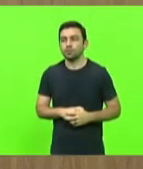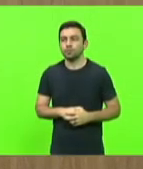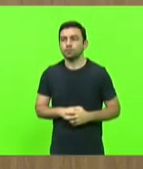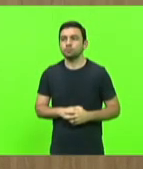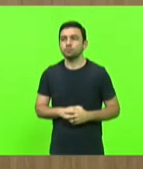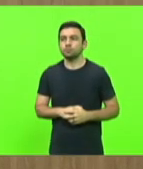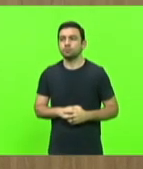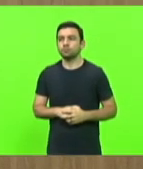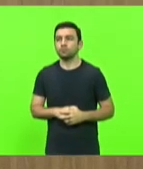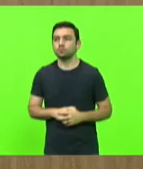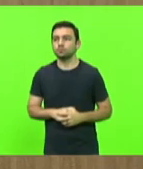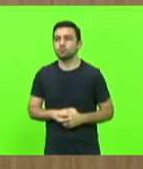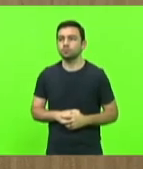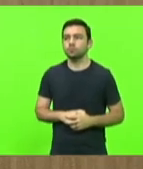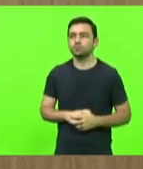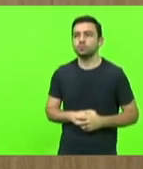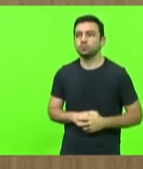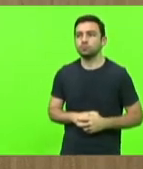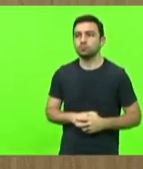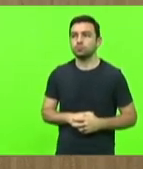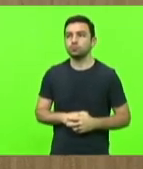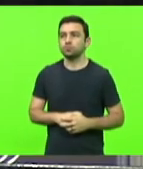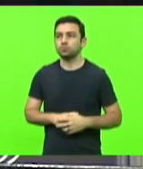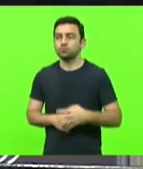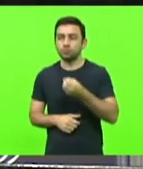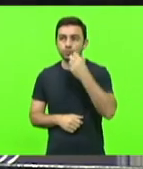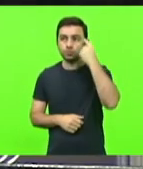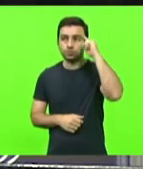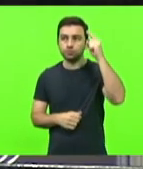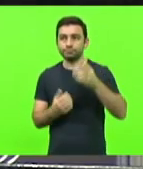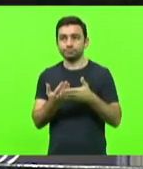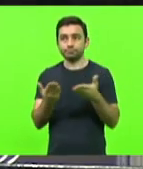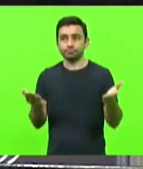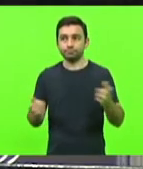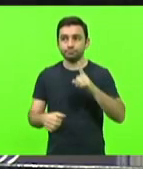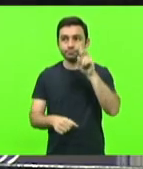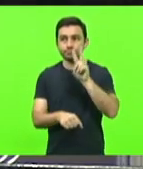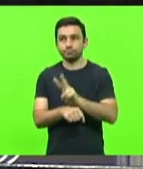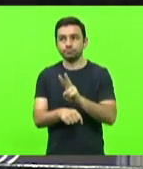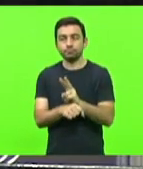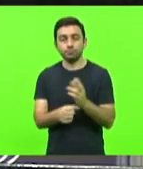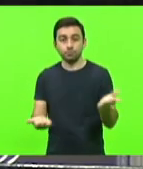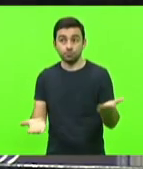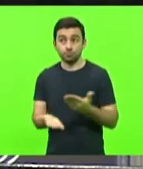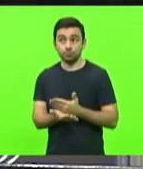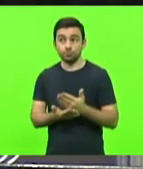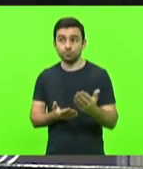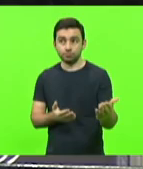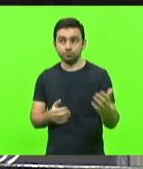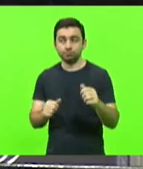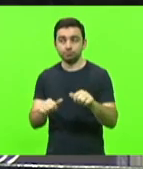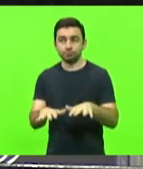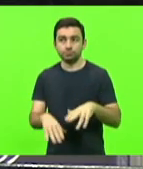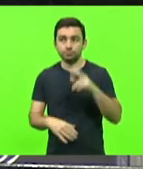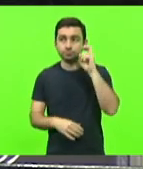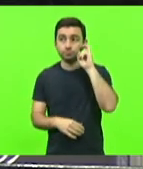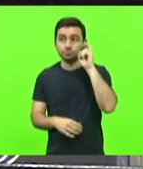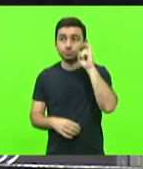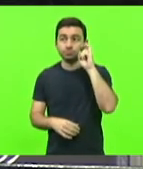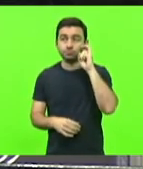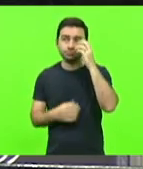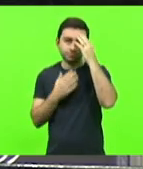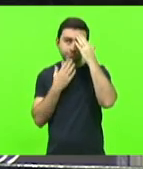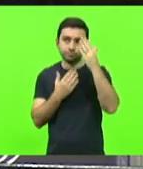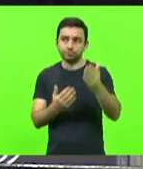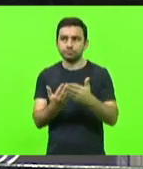Bom dia a todos. Sob a proteção de Deus, declaro aberta a presente sessão desta quinta-feira, agradecendo aos colegas de trabalho